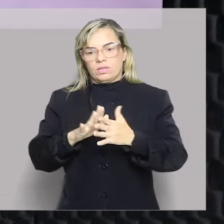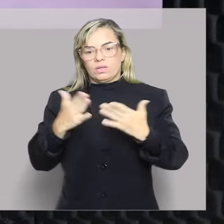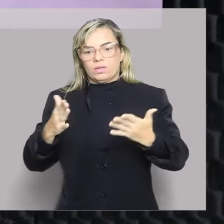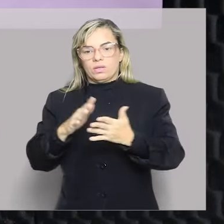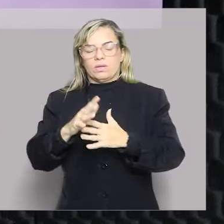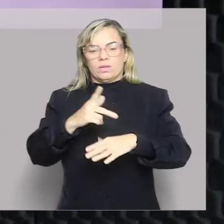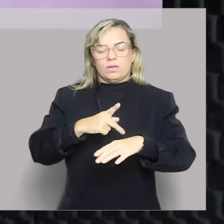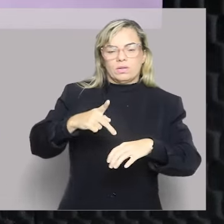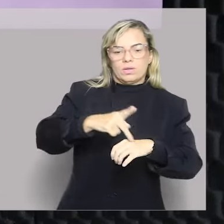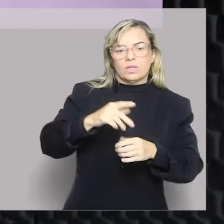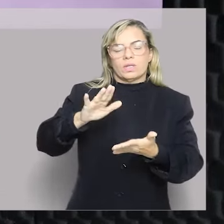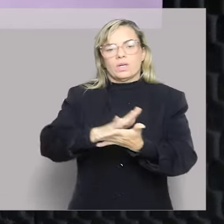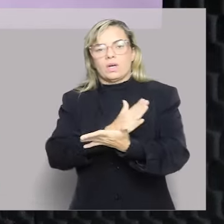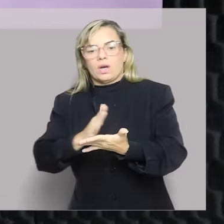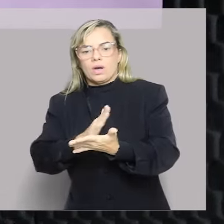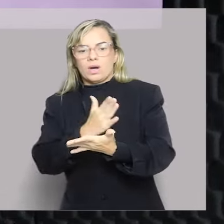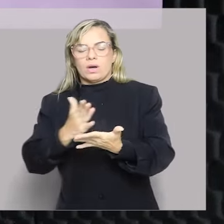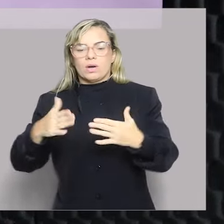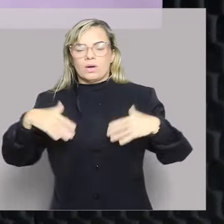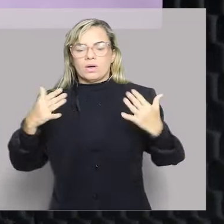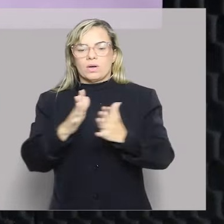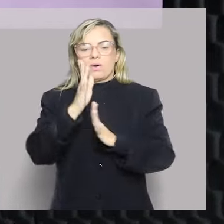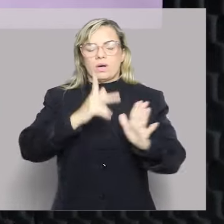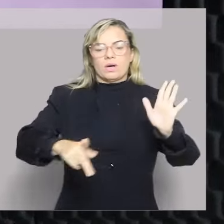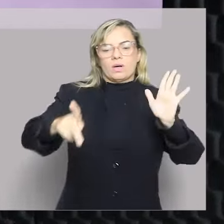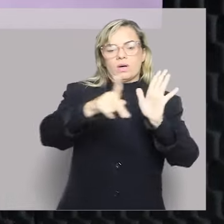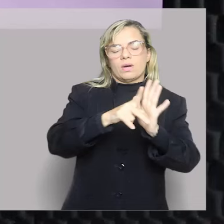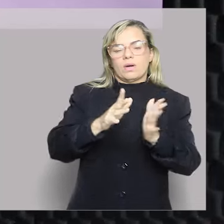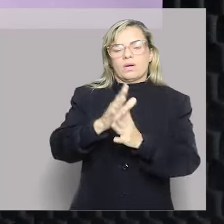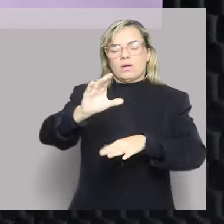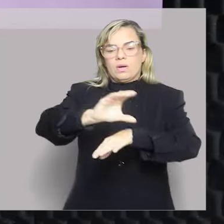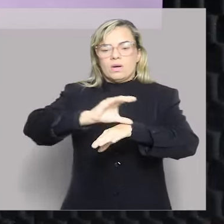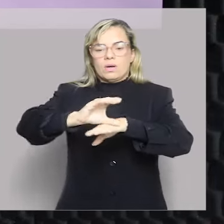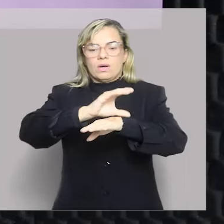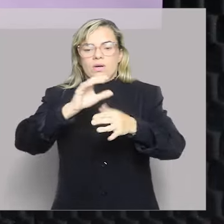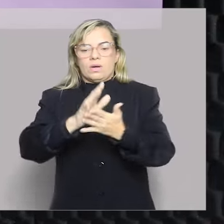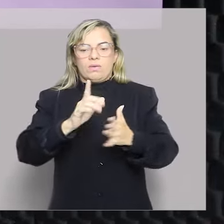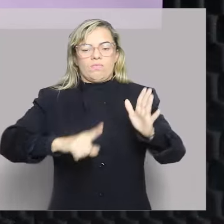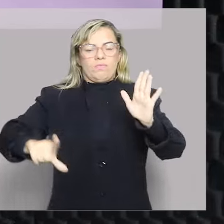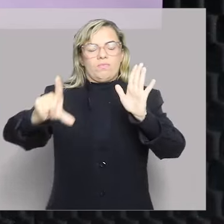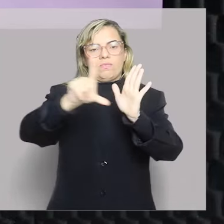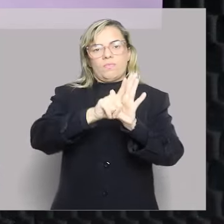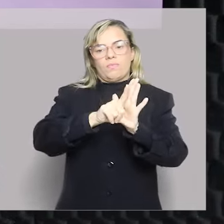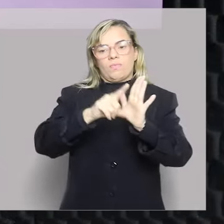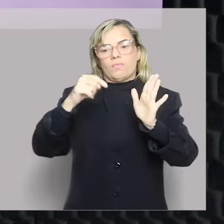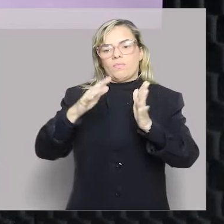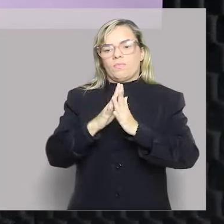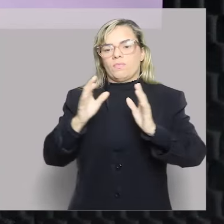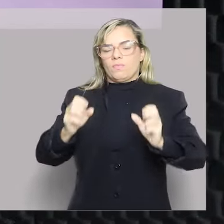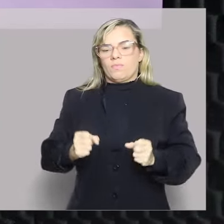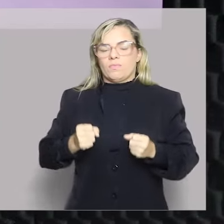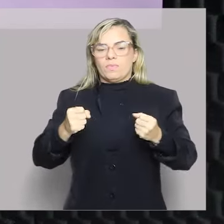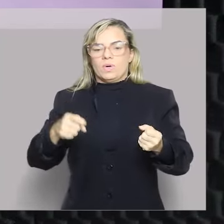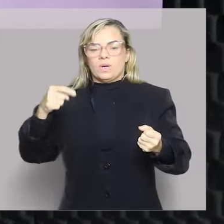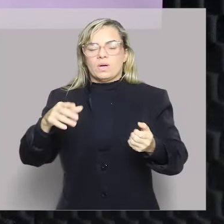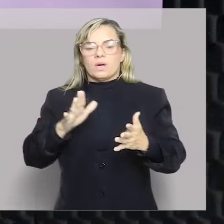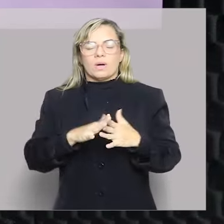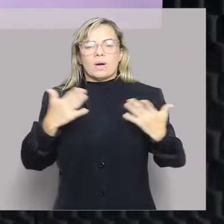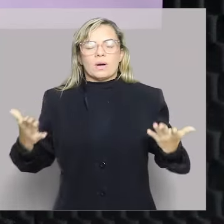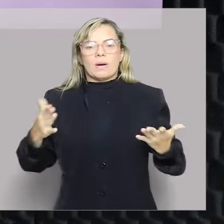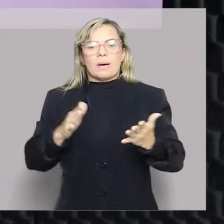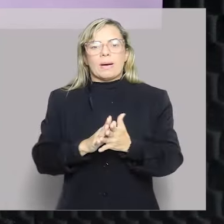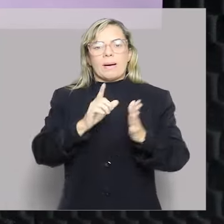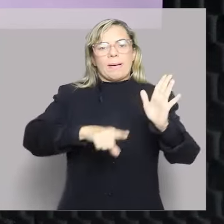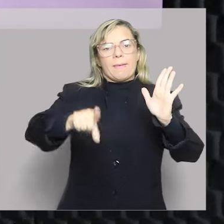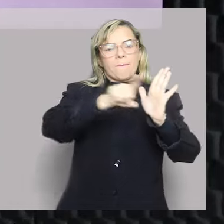Sim, em algumas situações, quando a própria Constituição, a própria lei prevê, eles podem, né? Os casos em que a lei prevê, nos